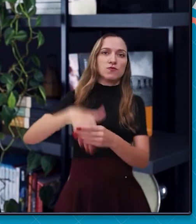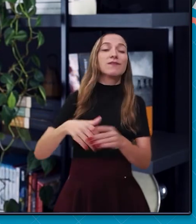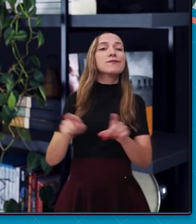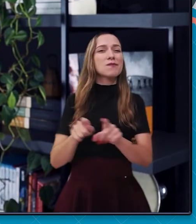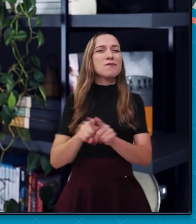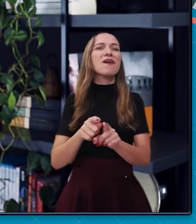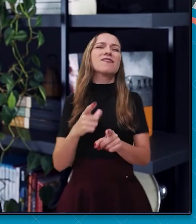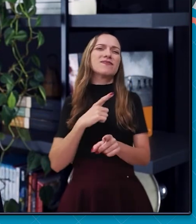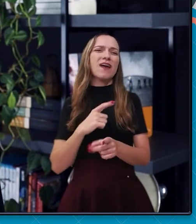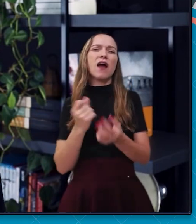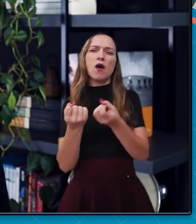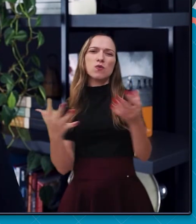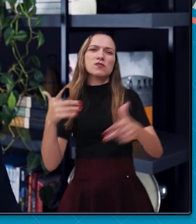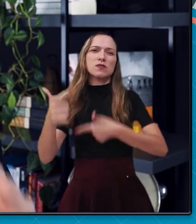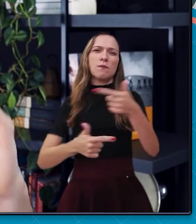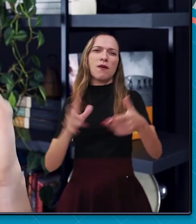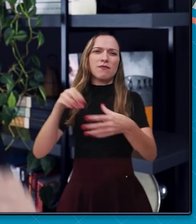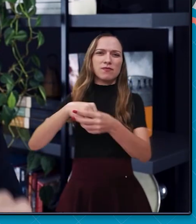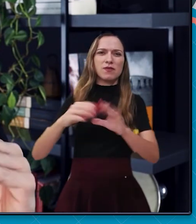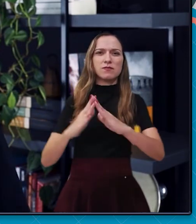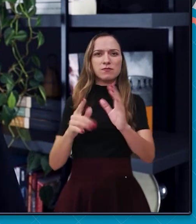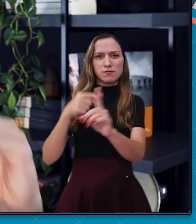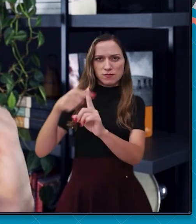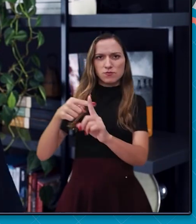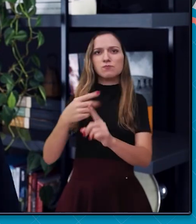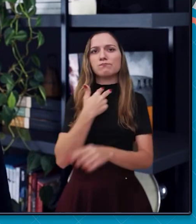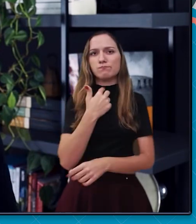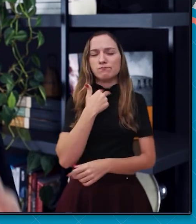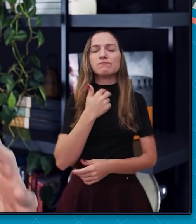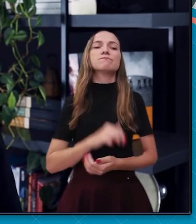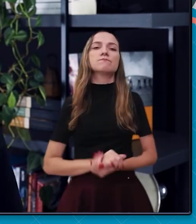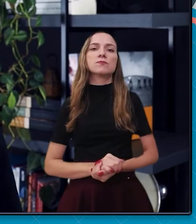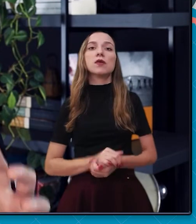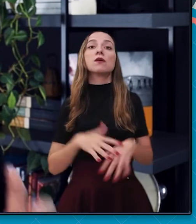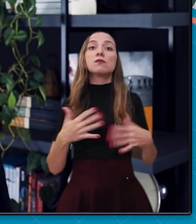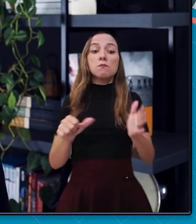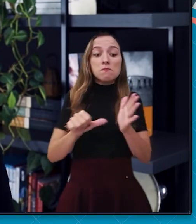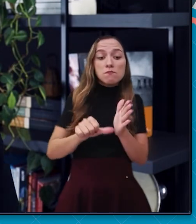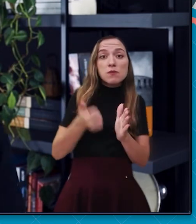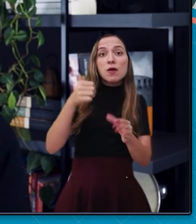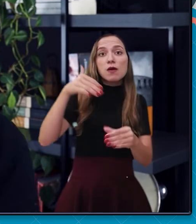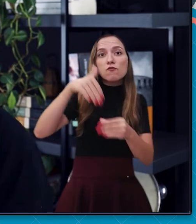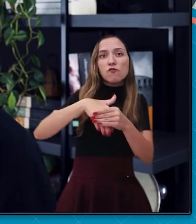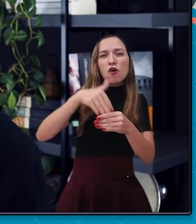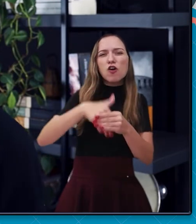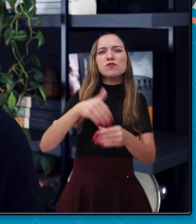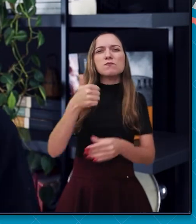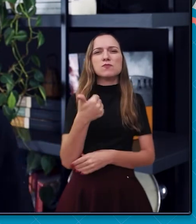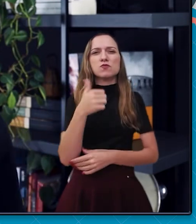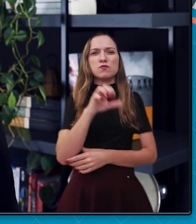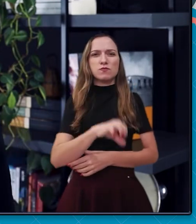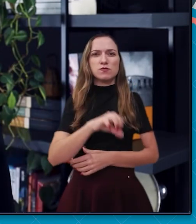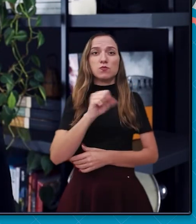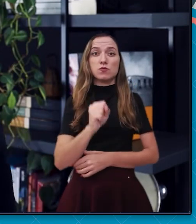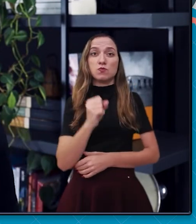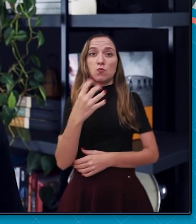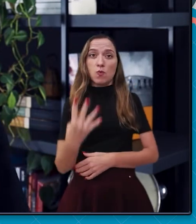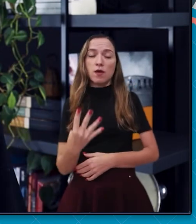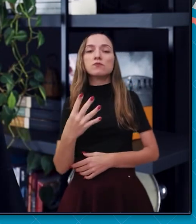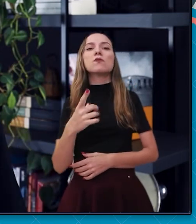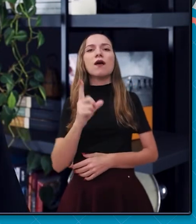igreja. Não é surpresa, então, que na primeira eleição direta para presidente da República, em 1894,